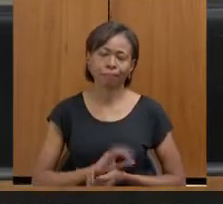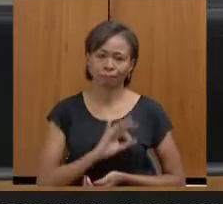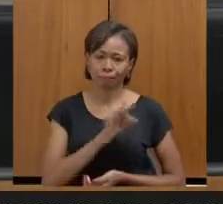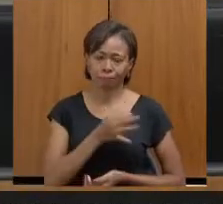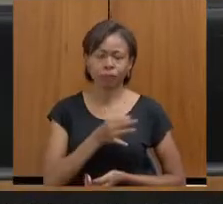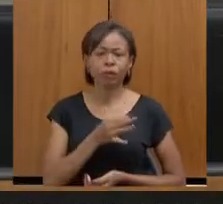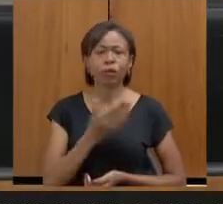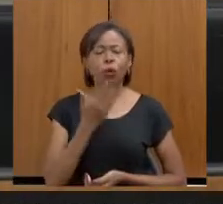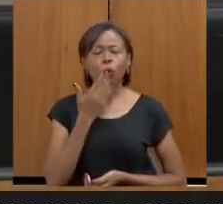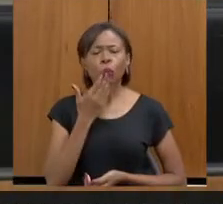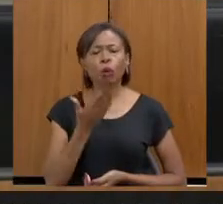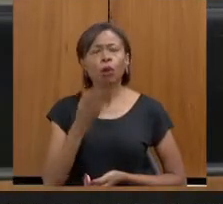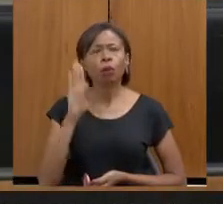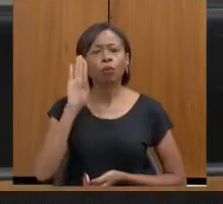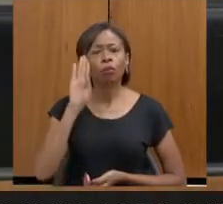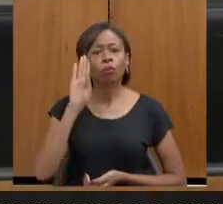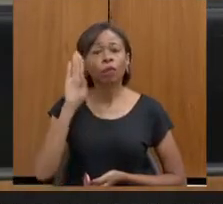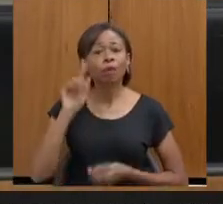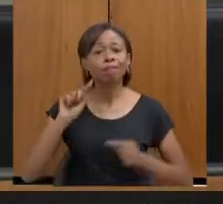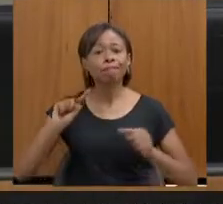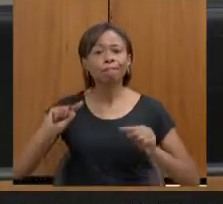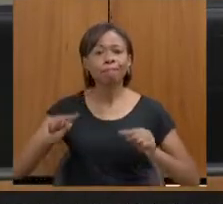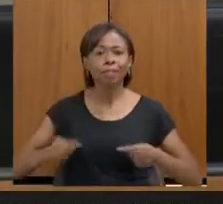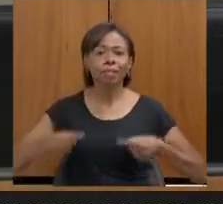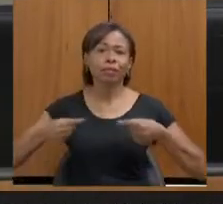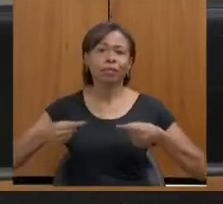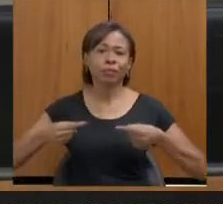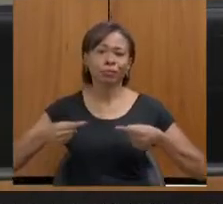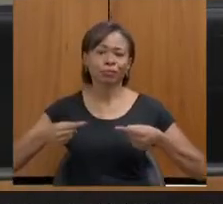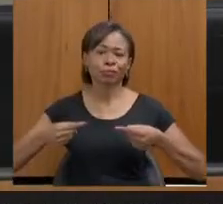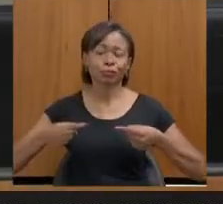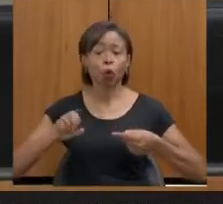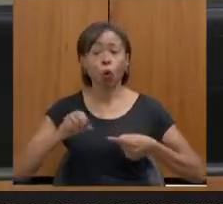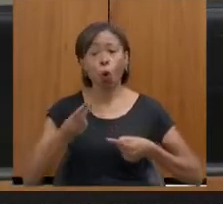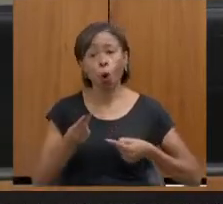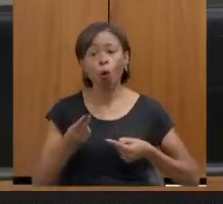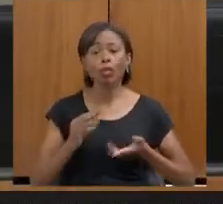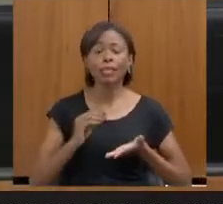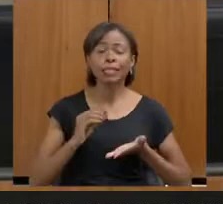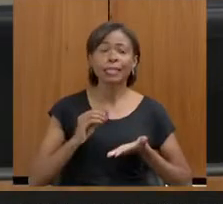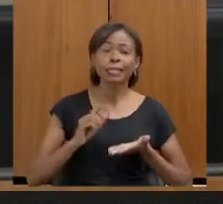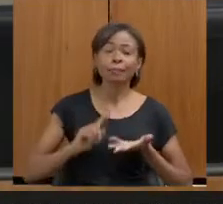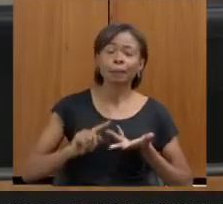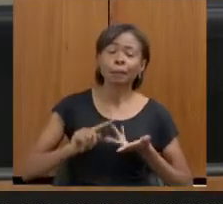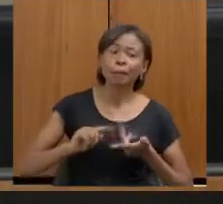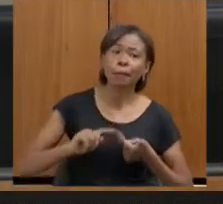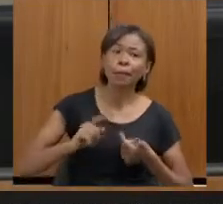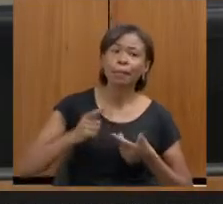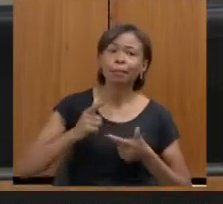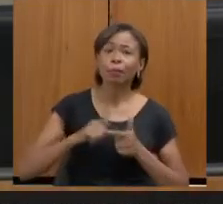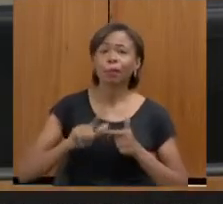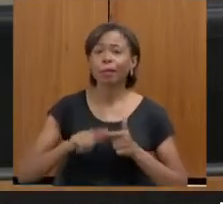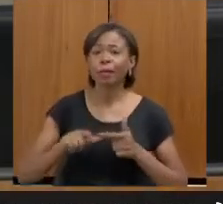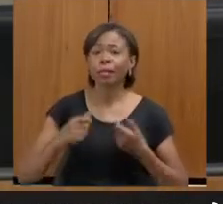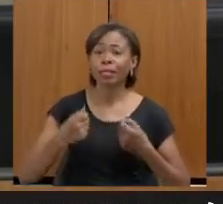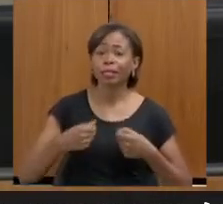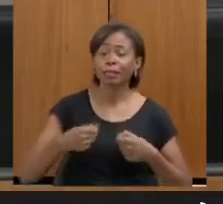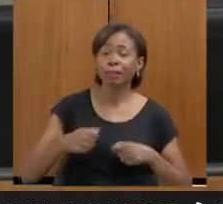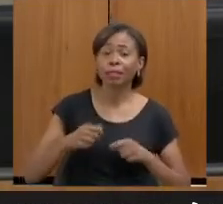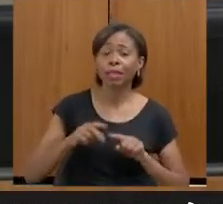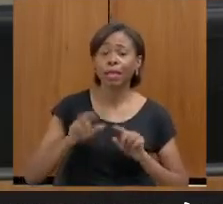E quais os principais desafios ou demandas existentes na unidade para atendimento das mulheres,